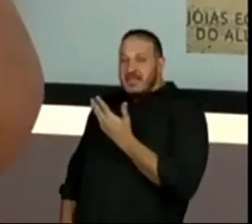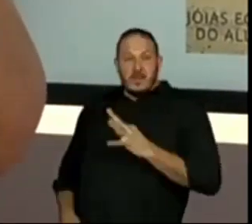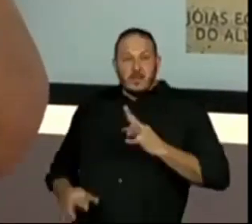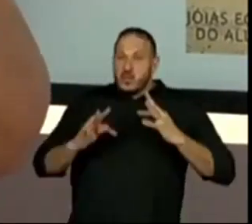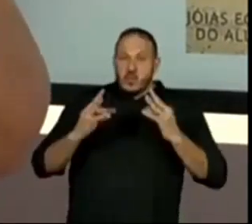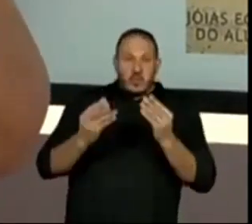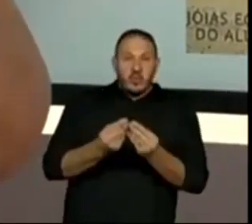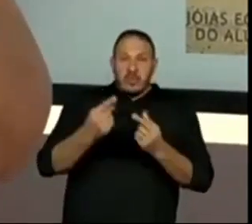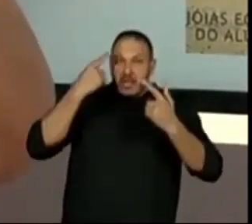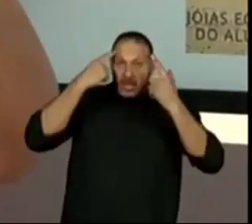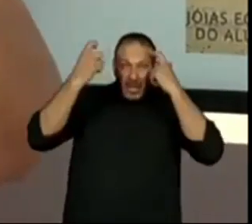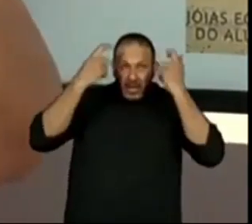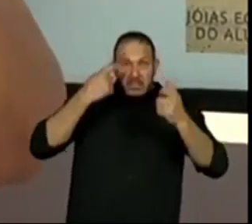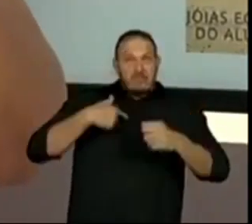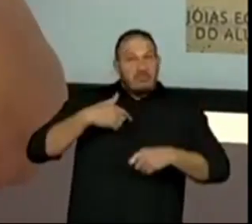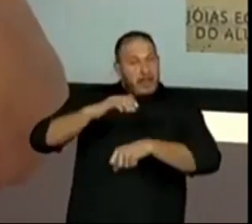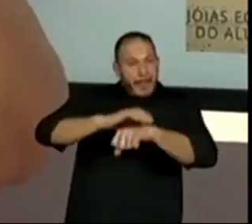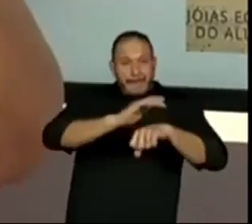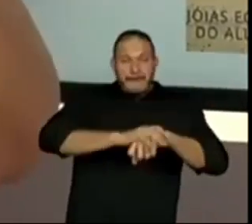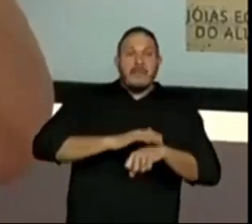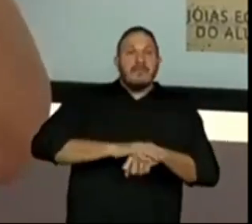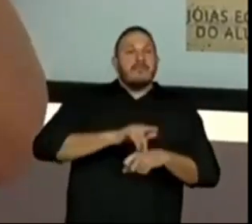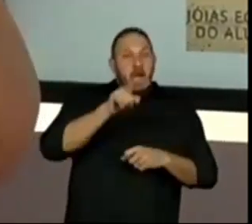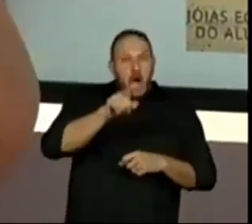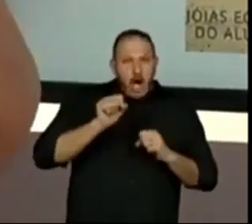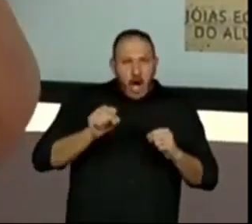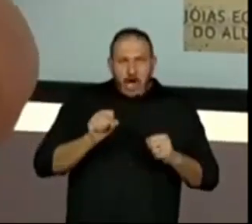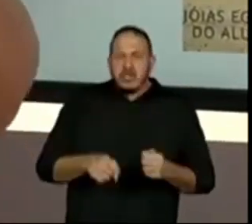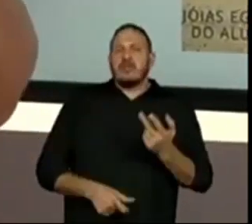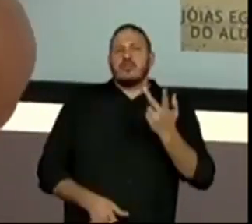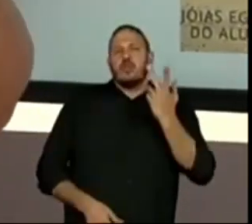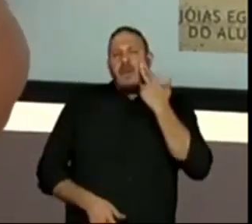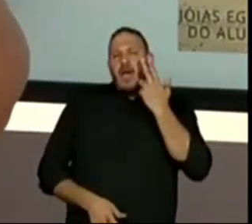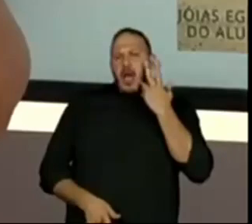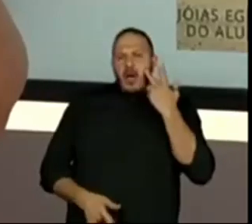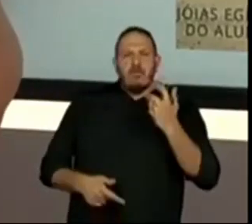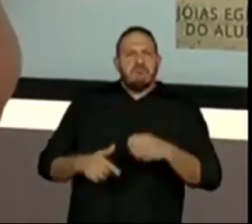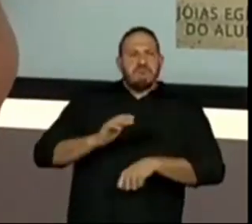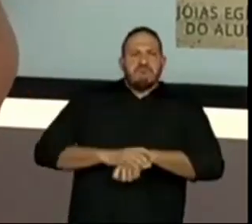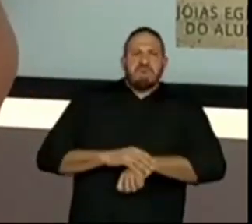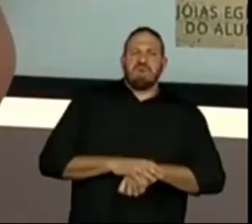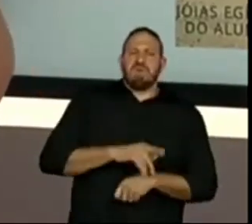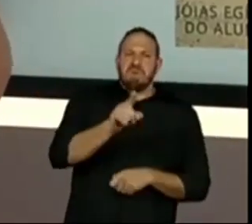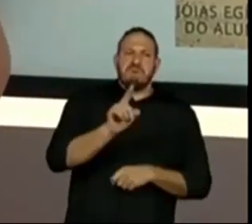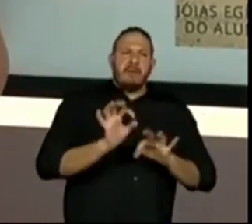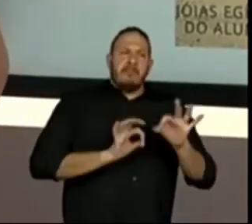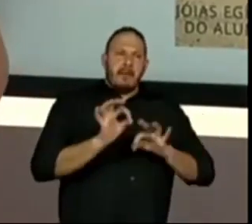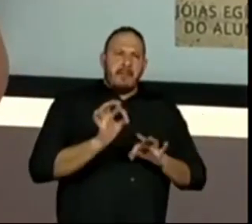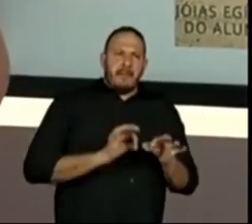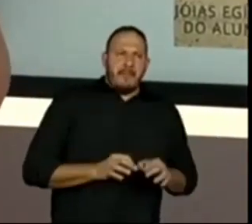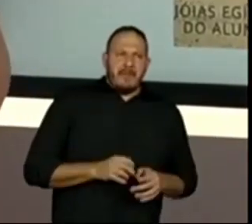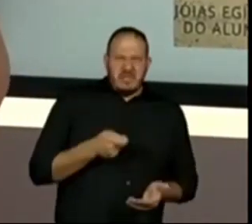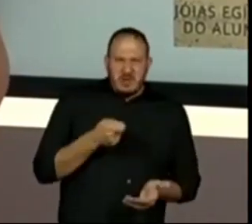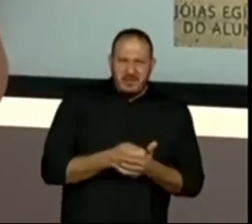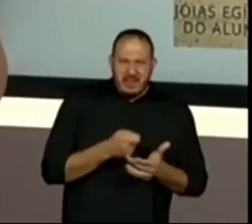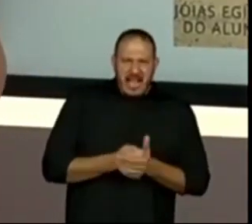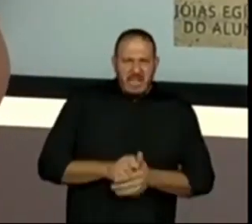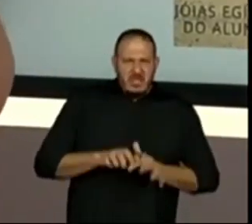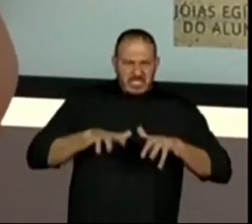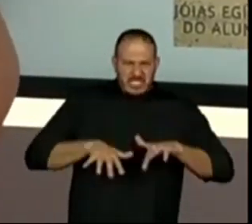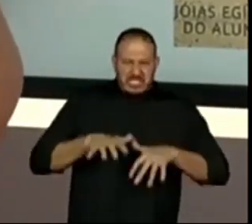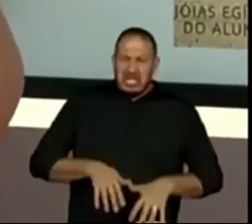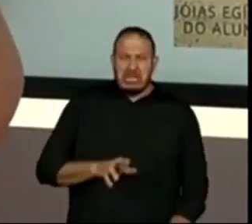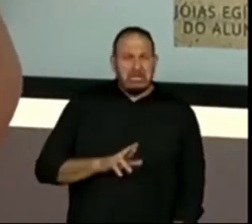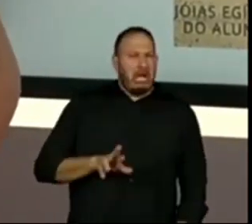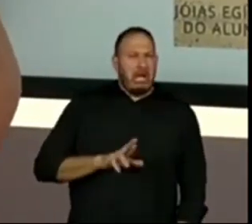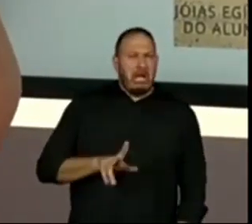criação que vocês podem fazer normalmente à mão. É obrigado a digitar? Também não. O